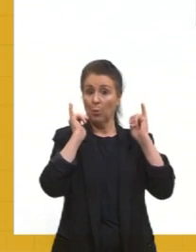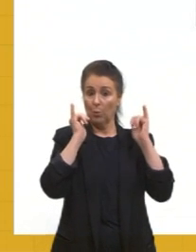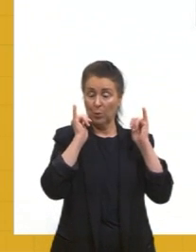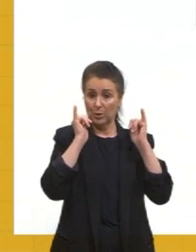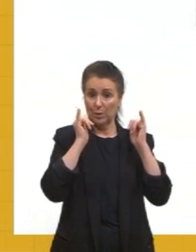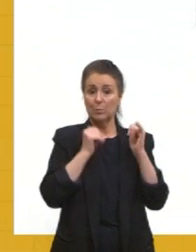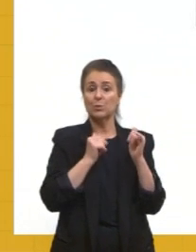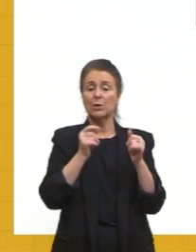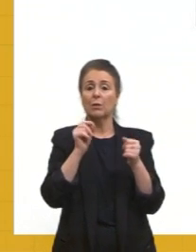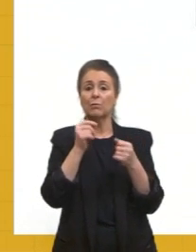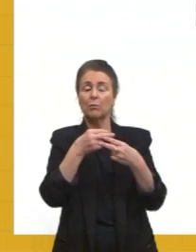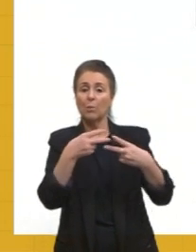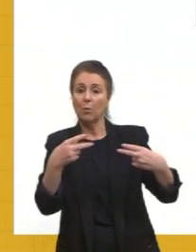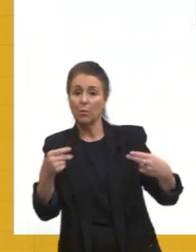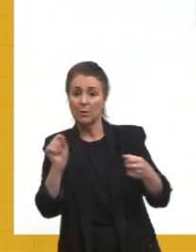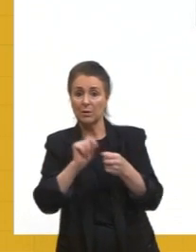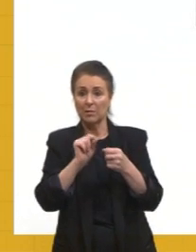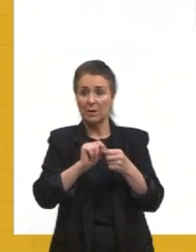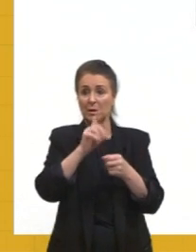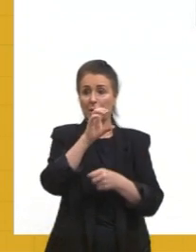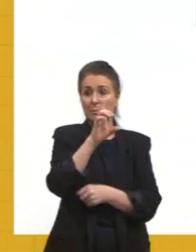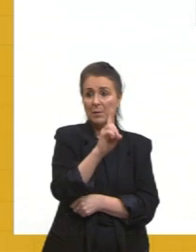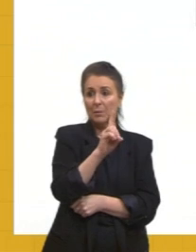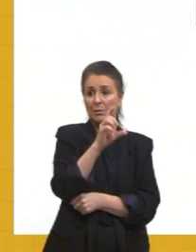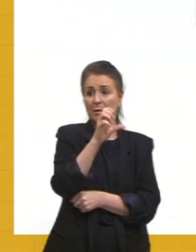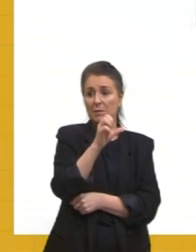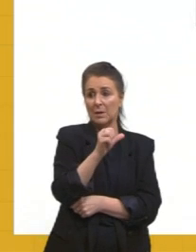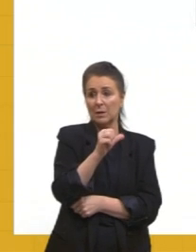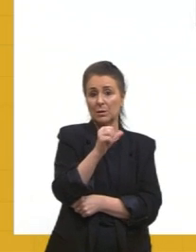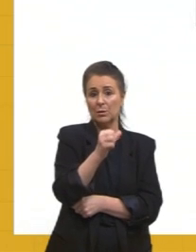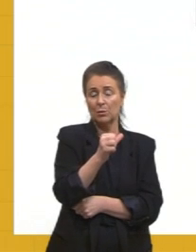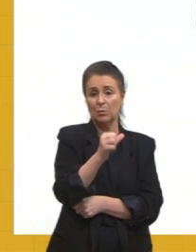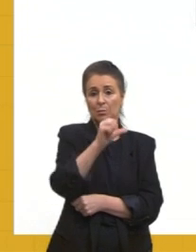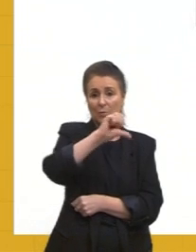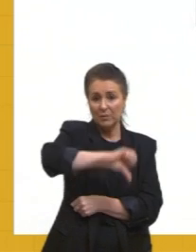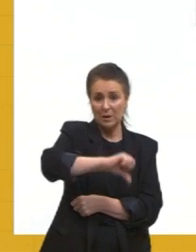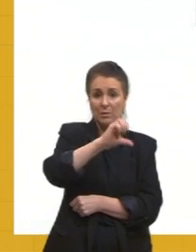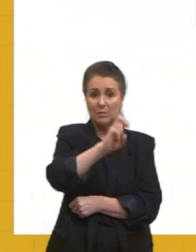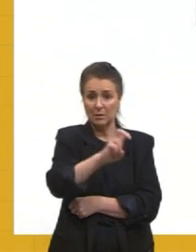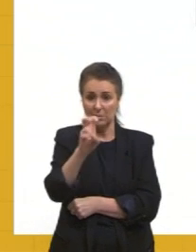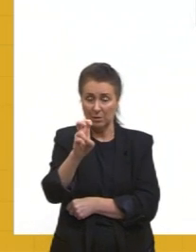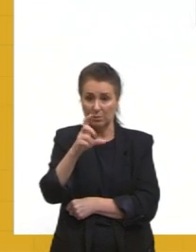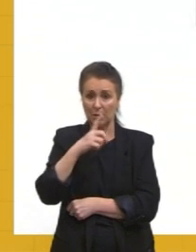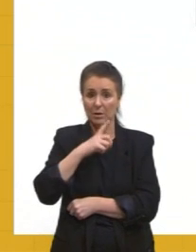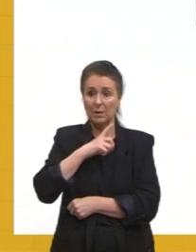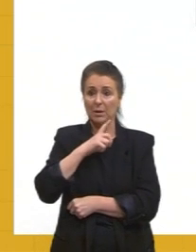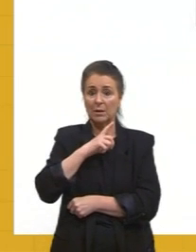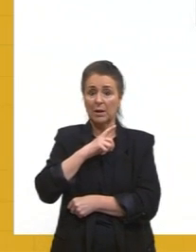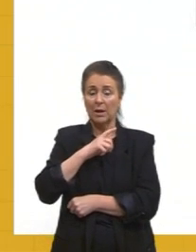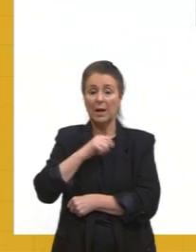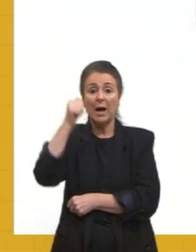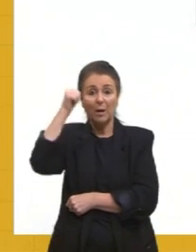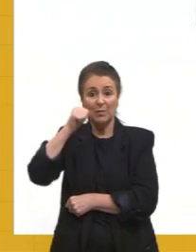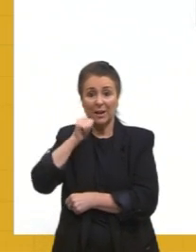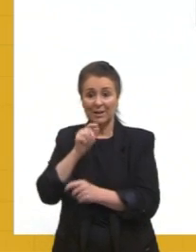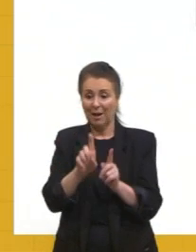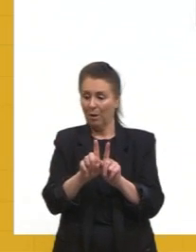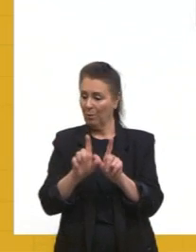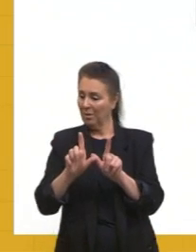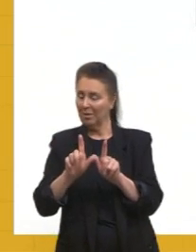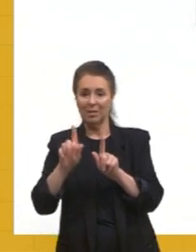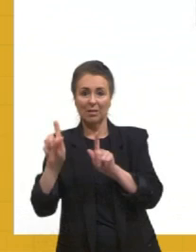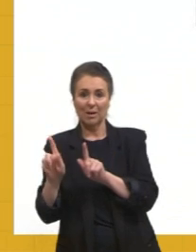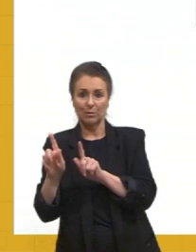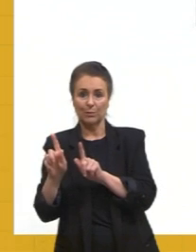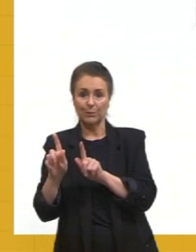1955 por Rosa Parks, apresentado em fotografia ao lado de Martin Luther King. O veículo